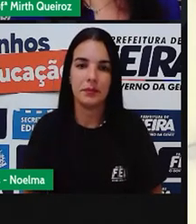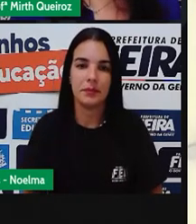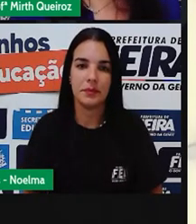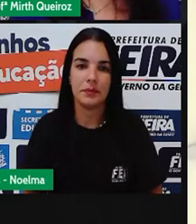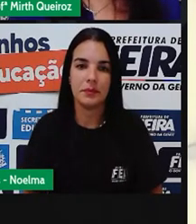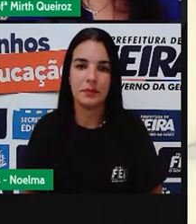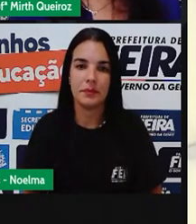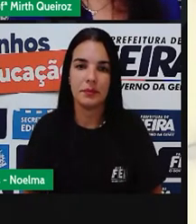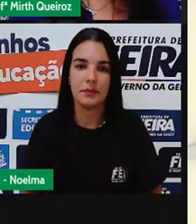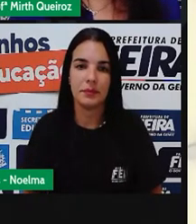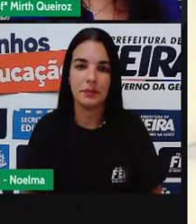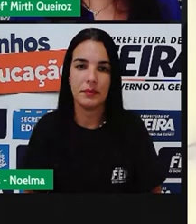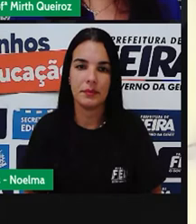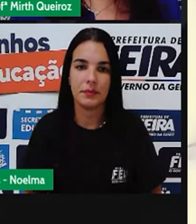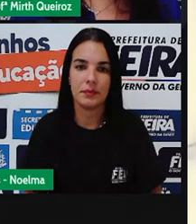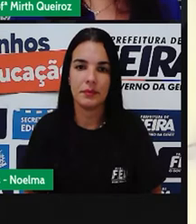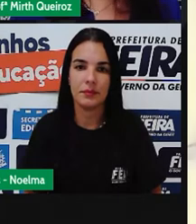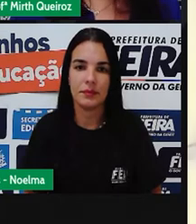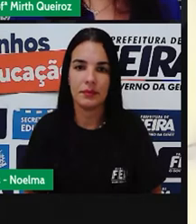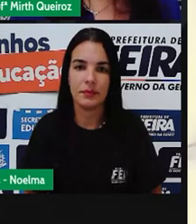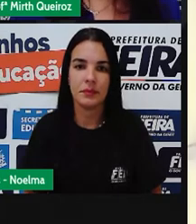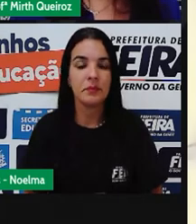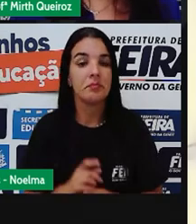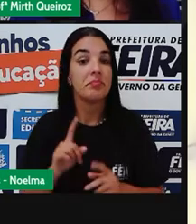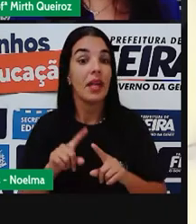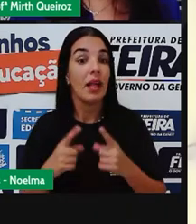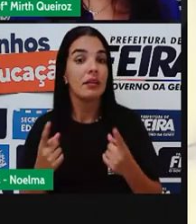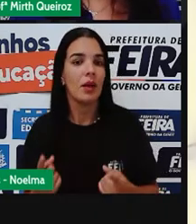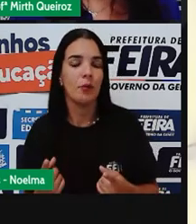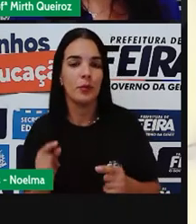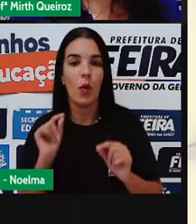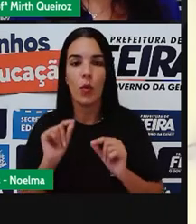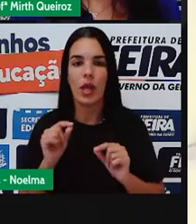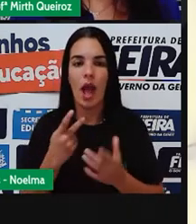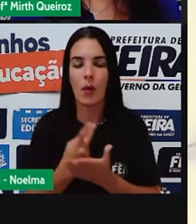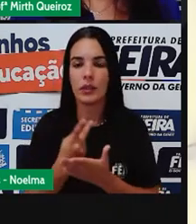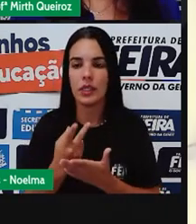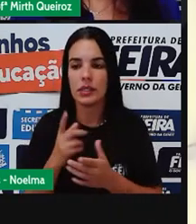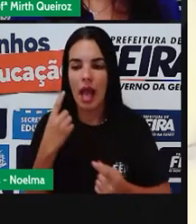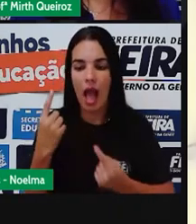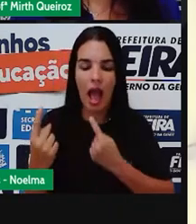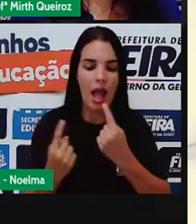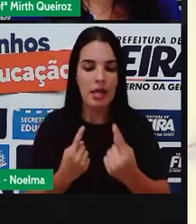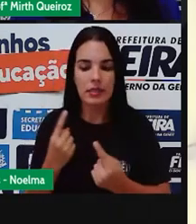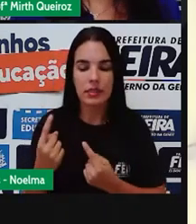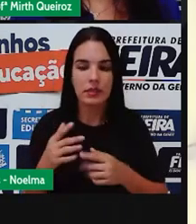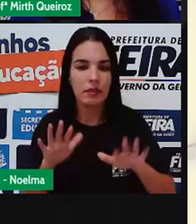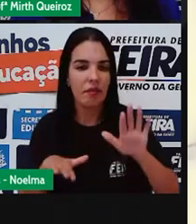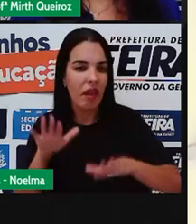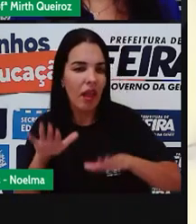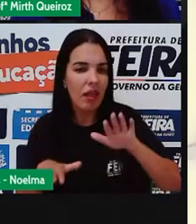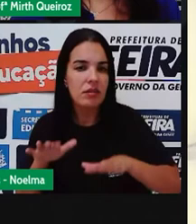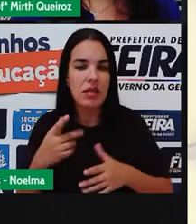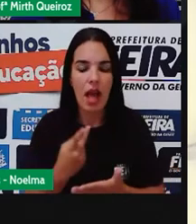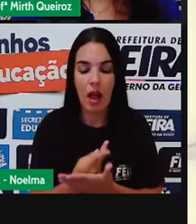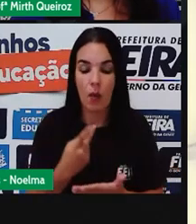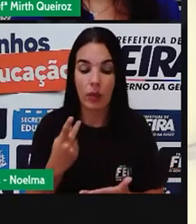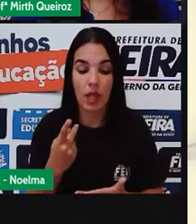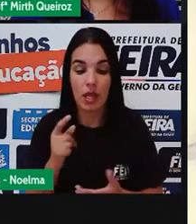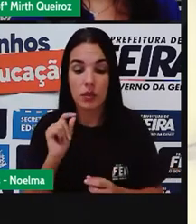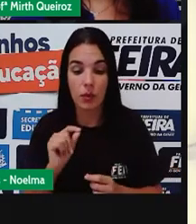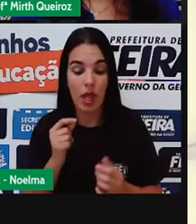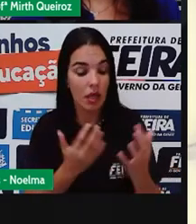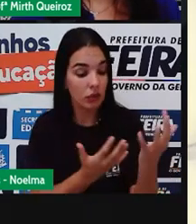A puberdade precoce, que é uma preocupação muito grande dos pais, principalmente. A puberdade